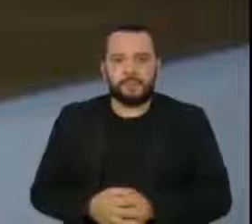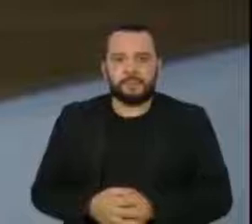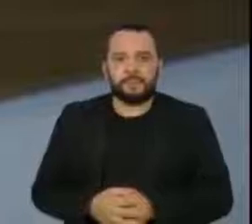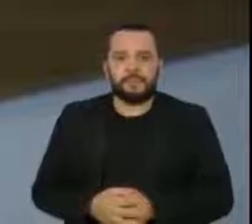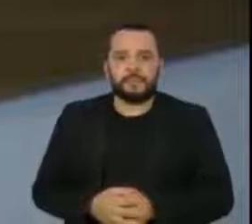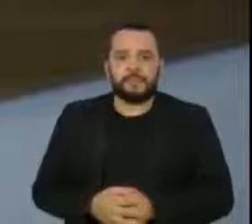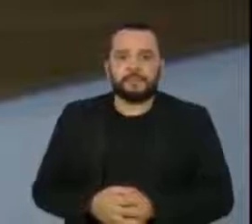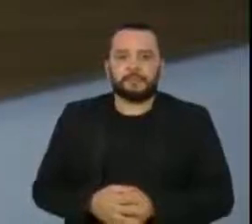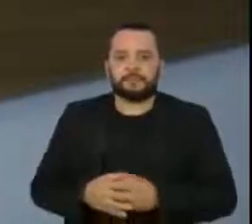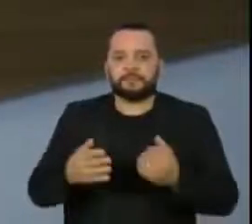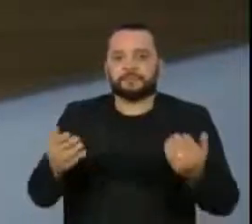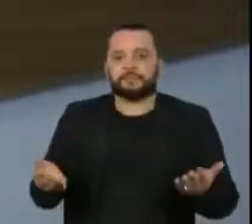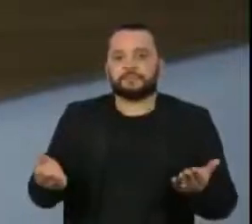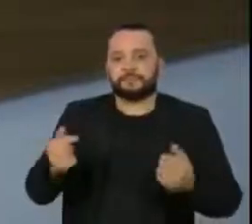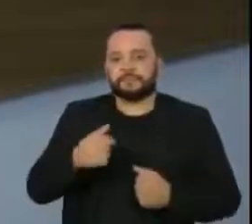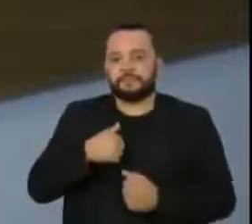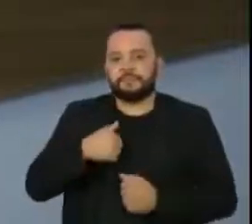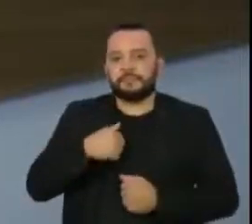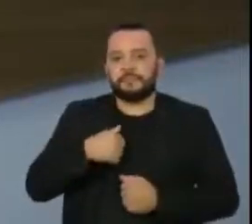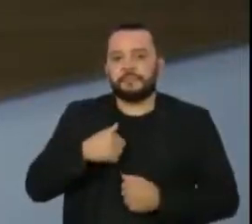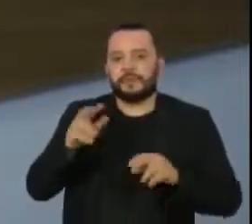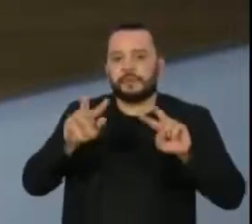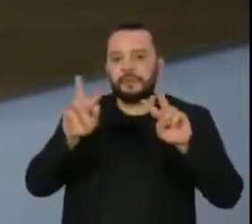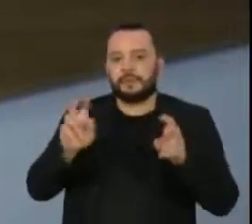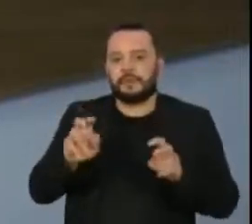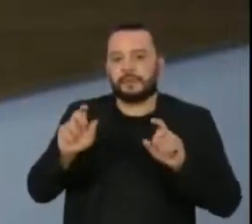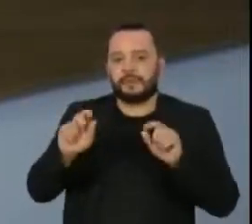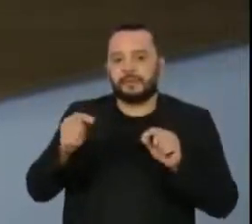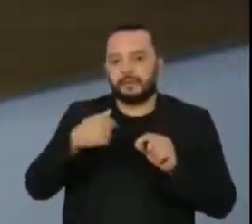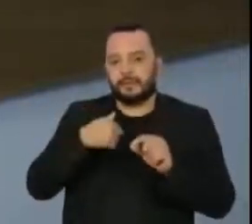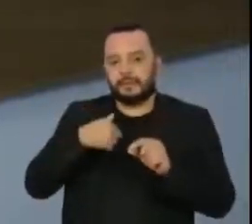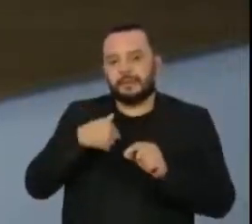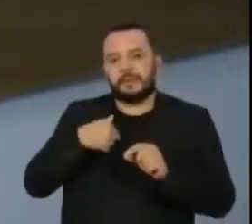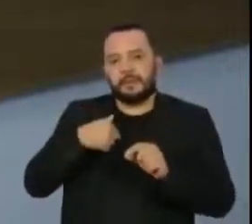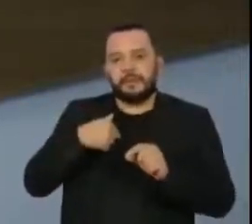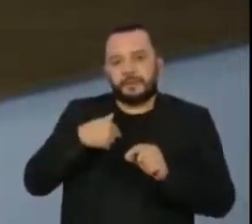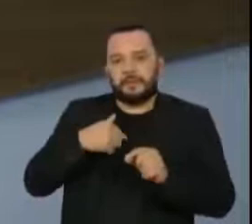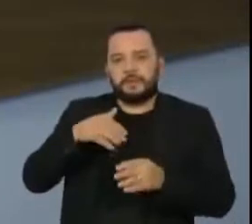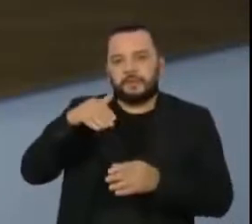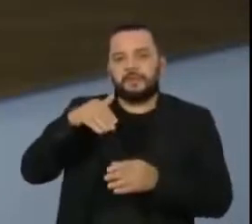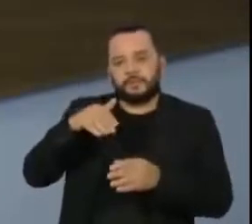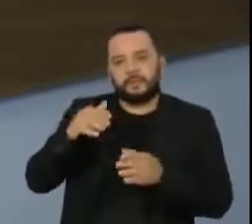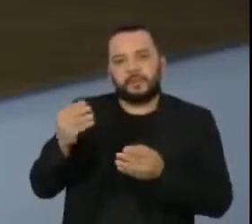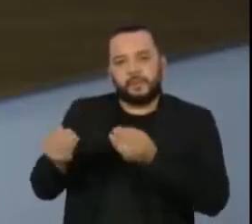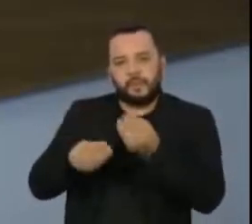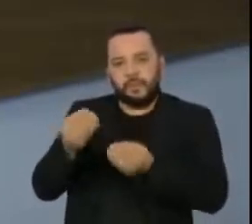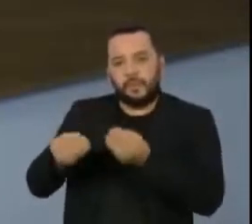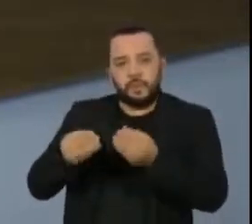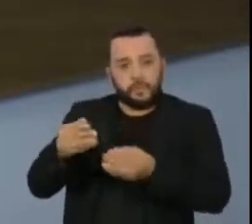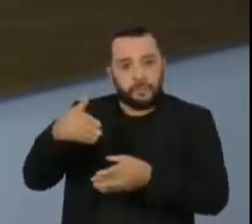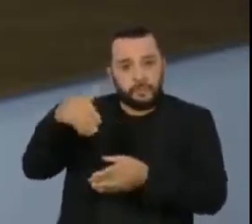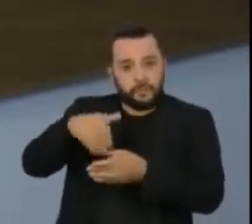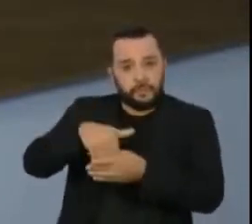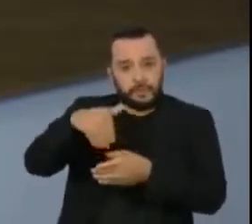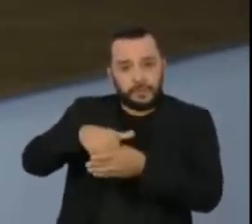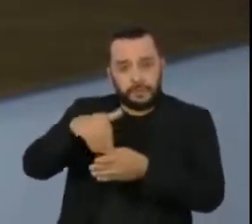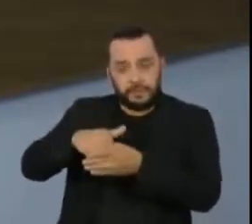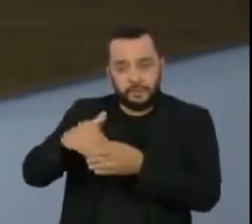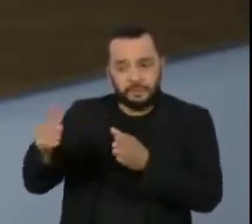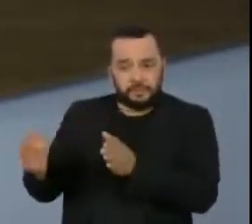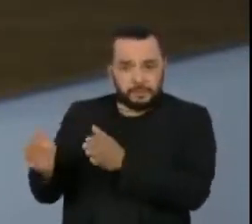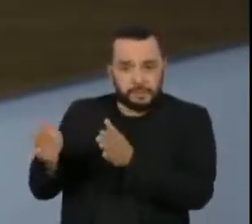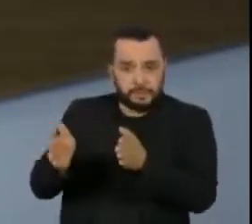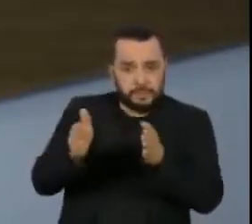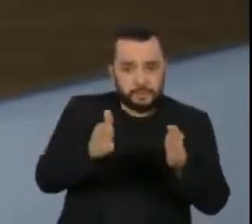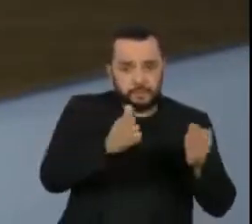Doutor, ainda sobre essa questão do processo eleitoral, mas talvez de uma forma mais simples do que o Boris iniciou a questão,